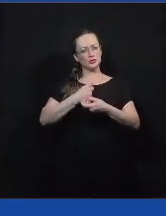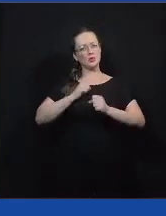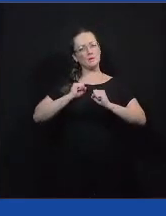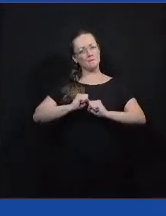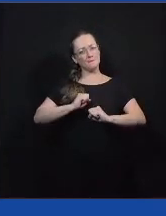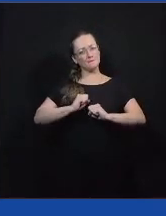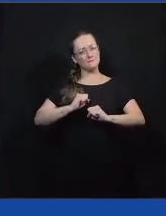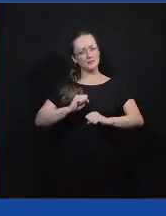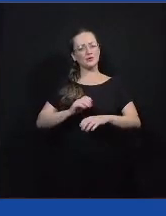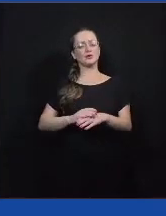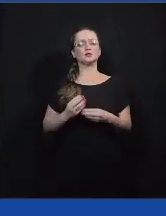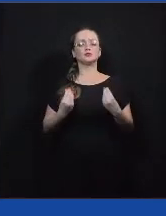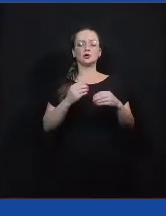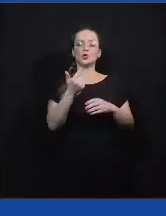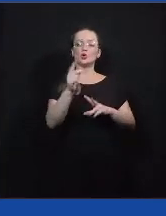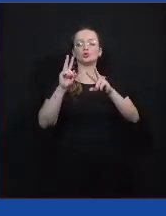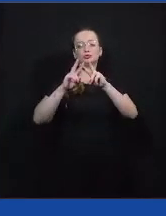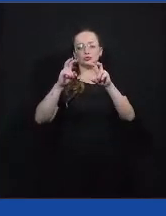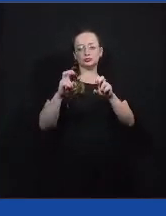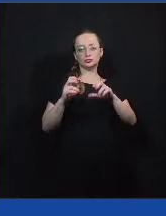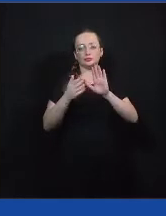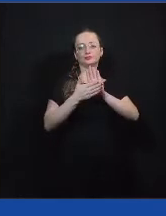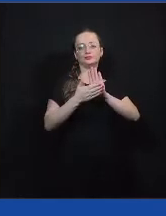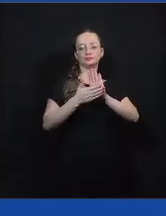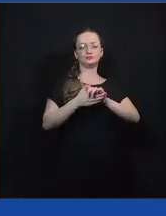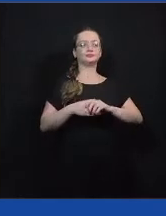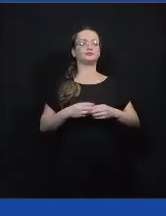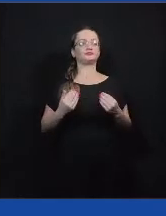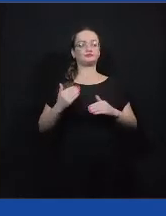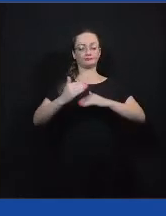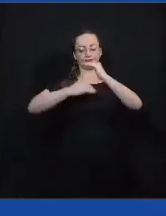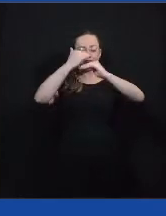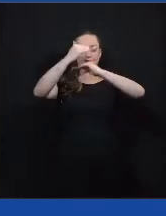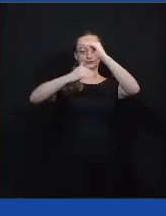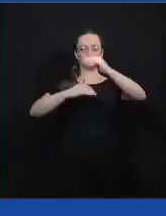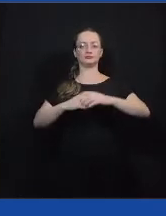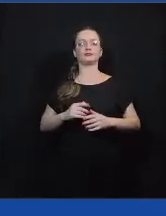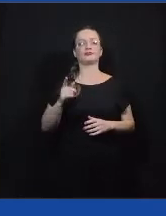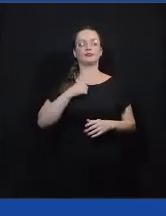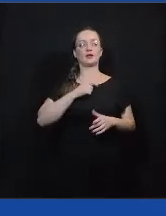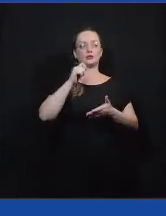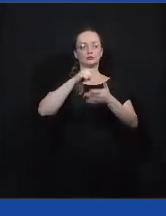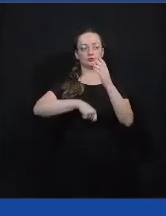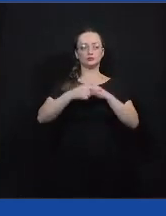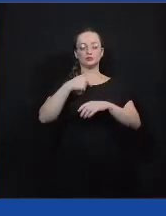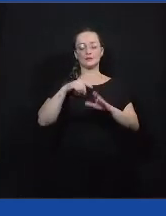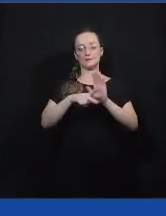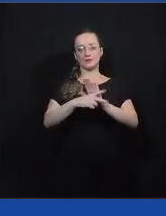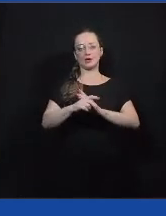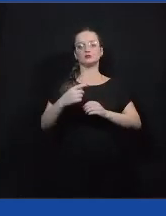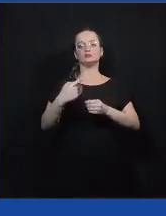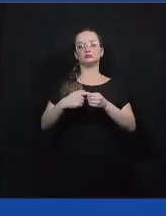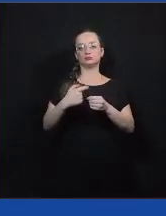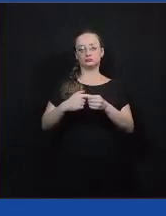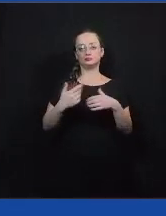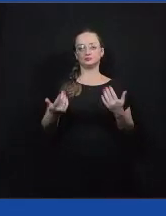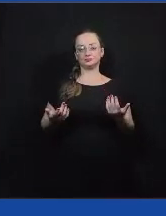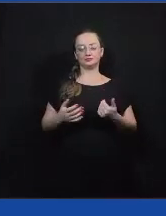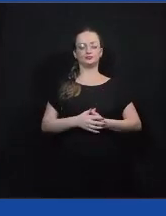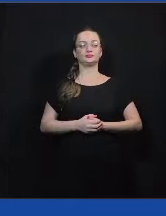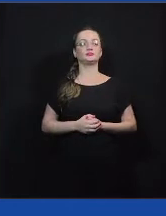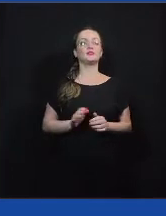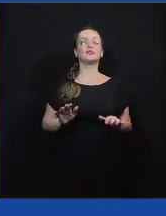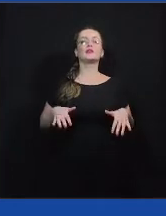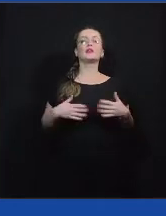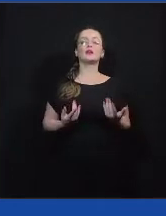colocar outros assuntos em pauta e levar para a autoridade da cidade em si. Então,